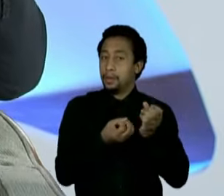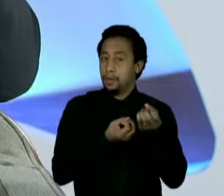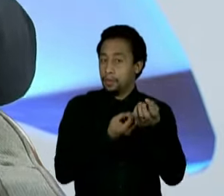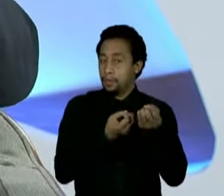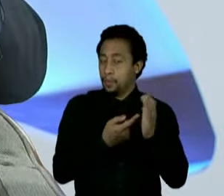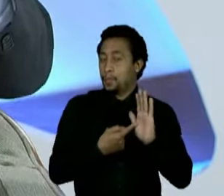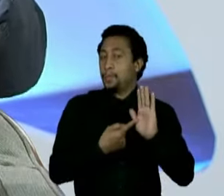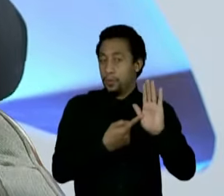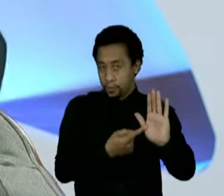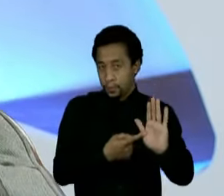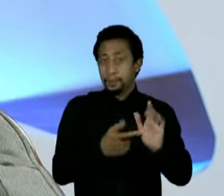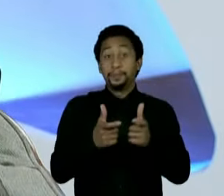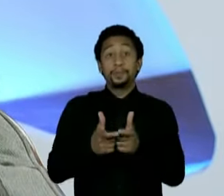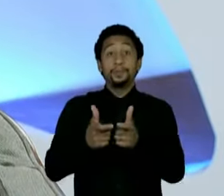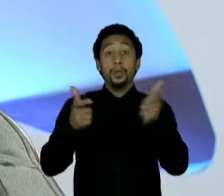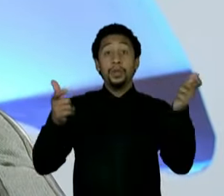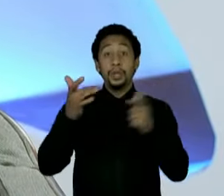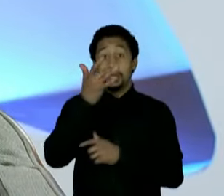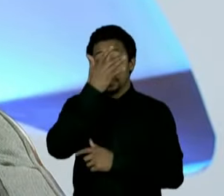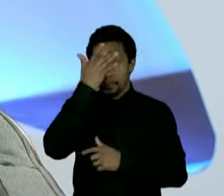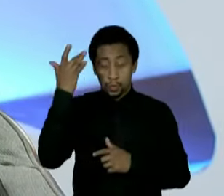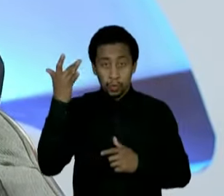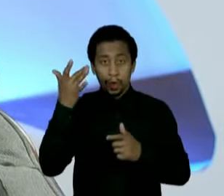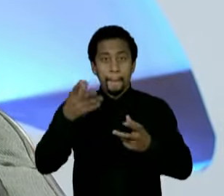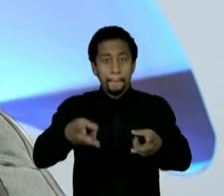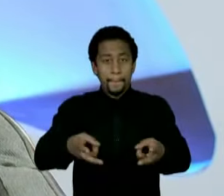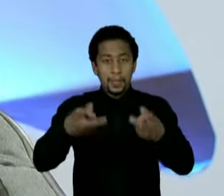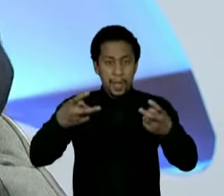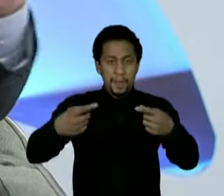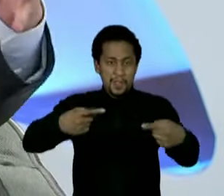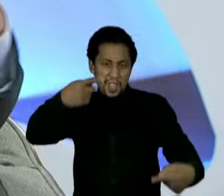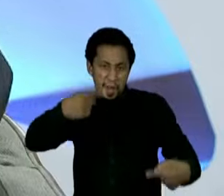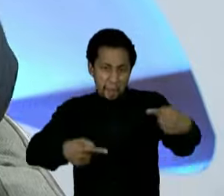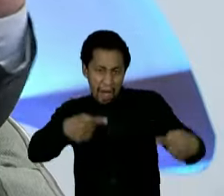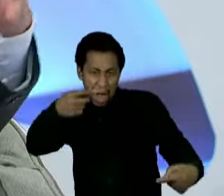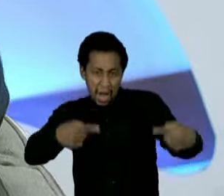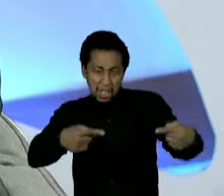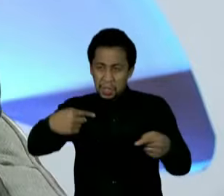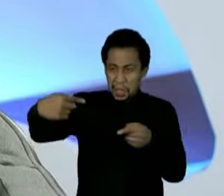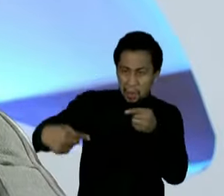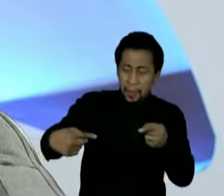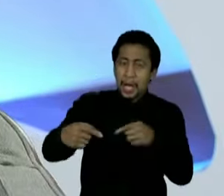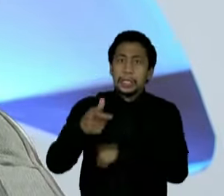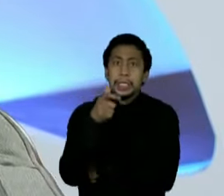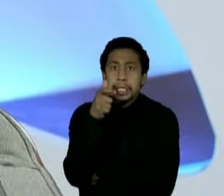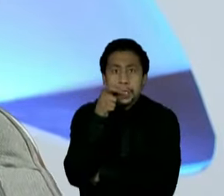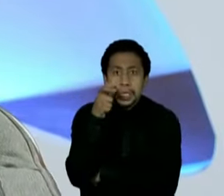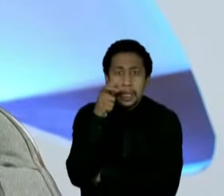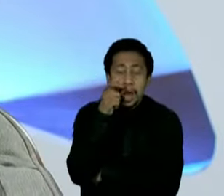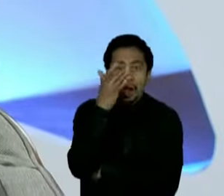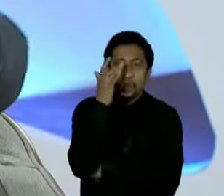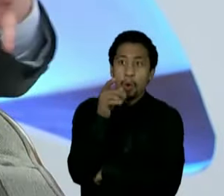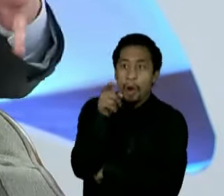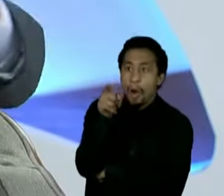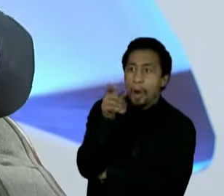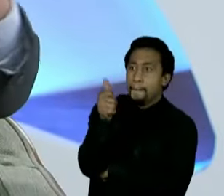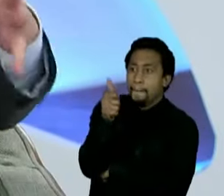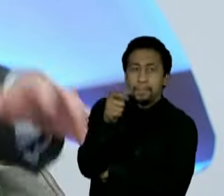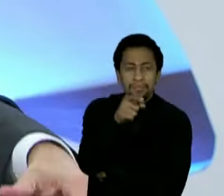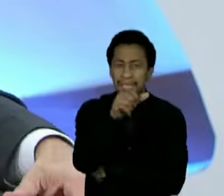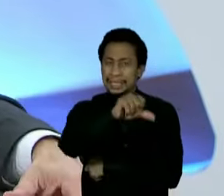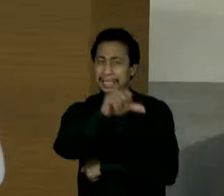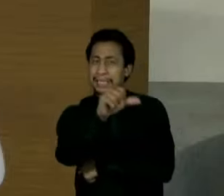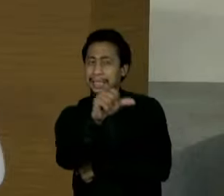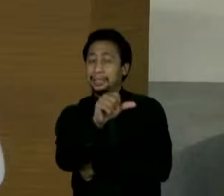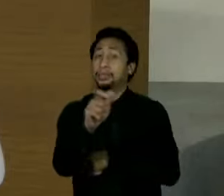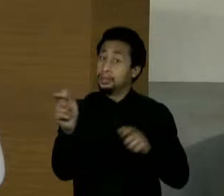pessoas se impactam muito com os debates. E quem assistiu o debate em televisão sabe que os debates comigo são sempre meio